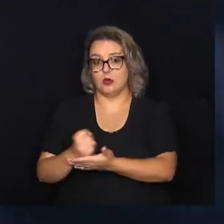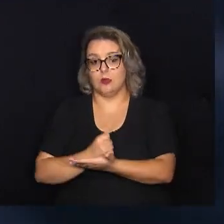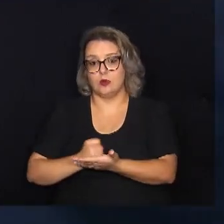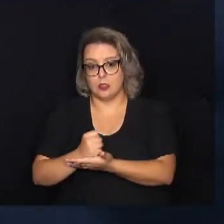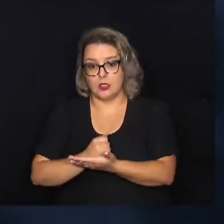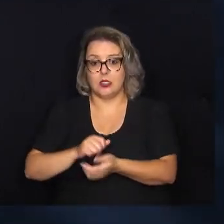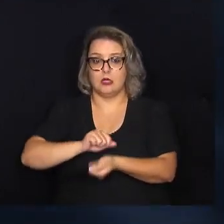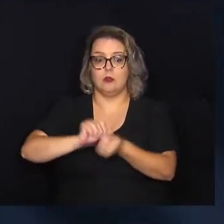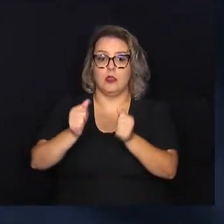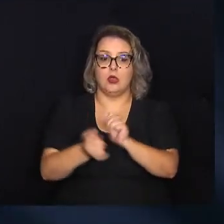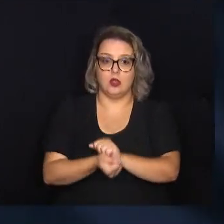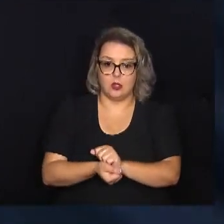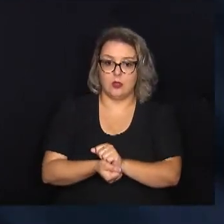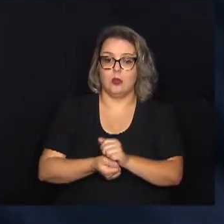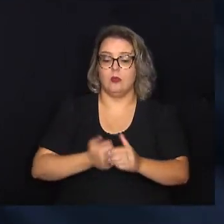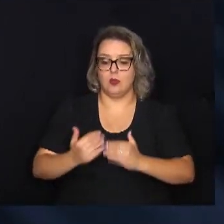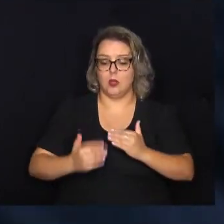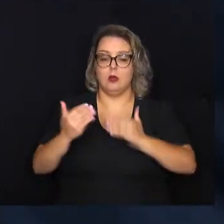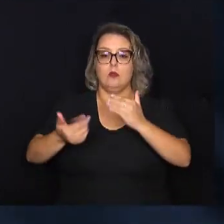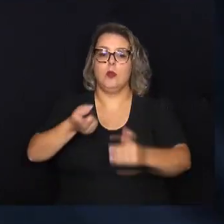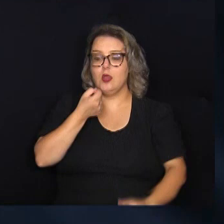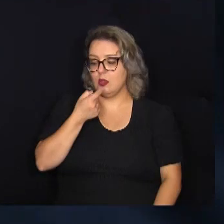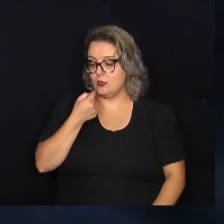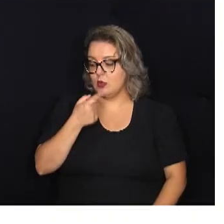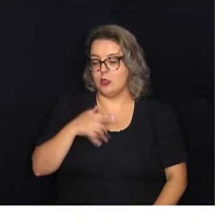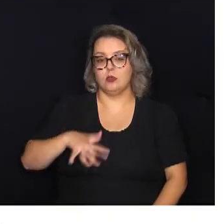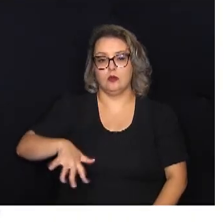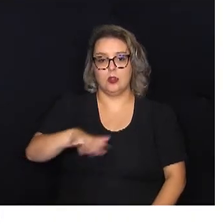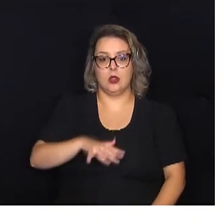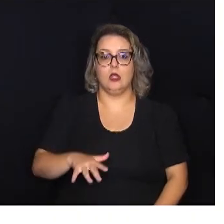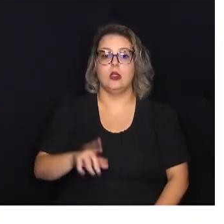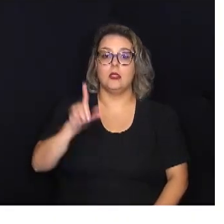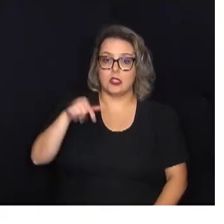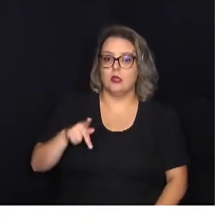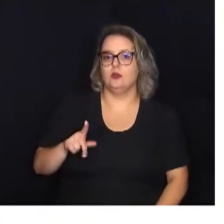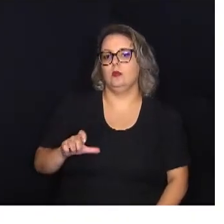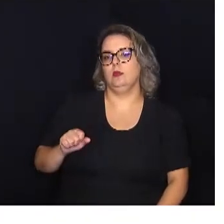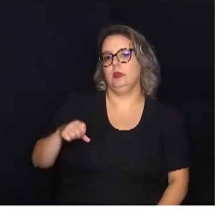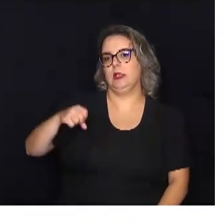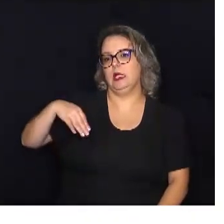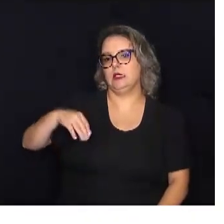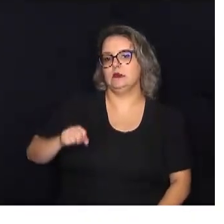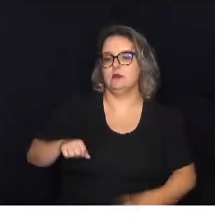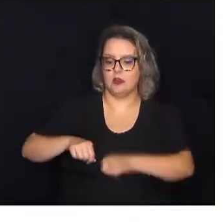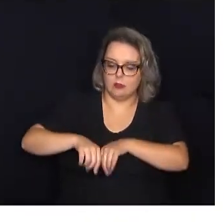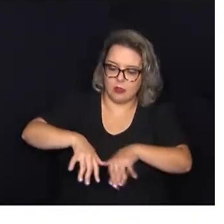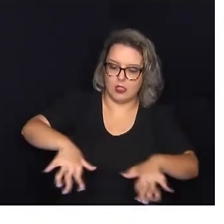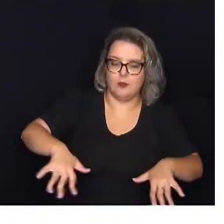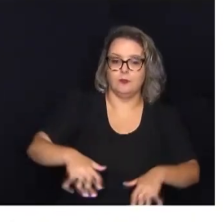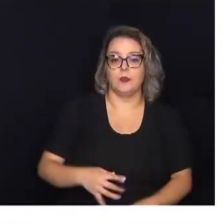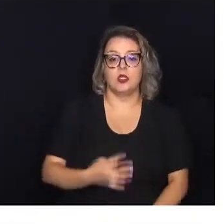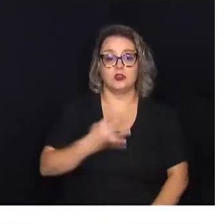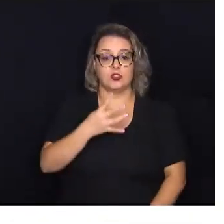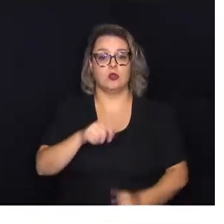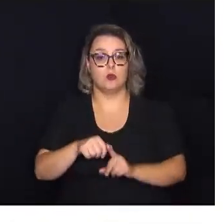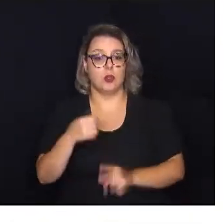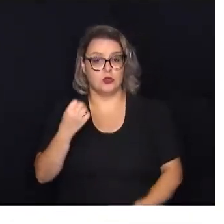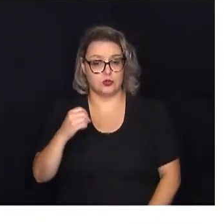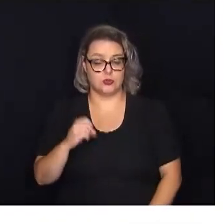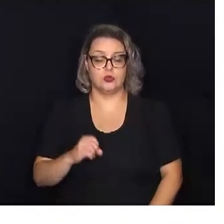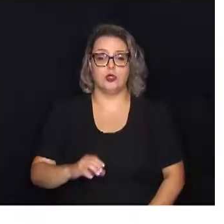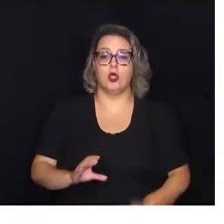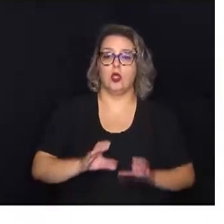apropriada para a produção desses medicamentos derivados do plasma. No dia 4 de outubro, a Comissão de Constituição e